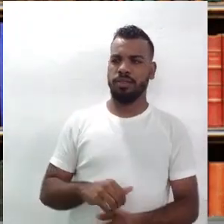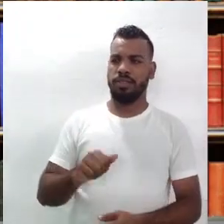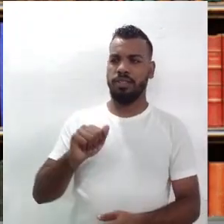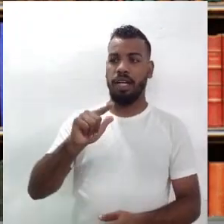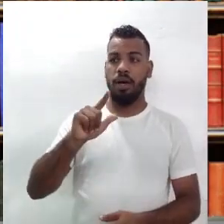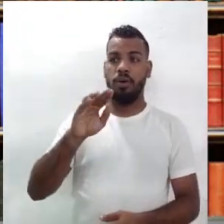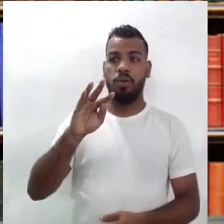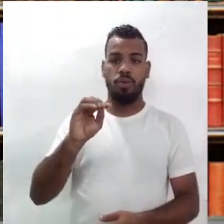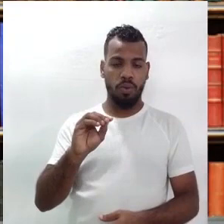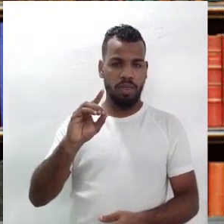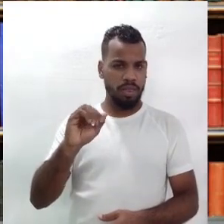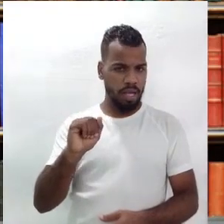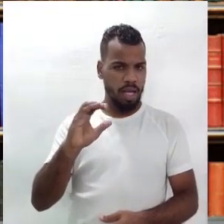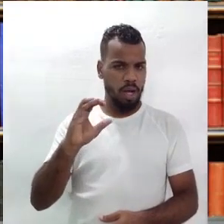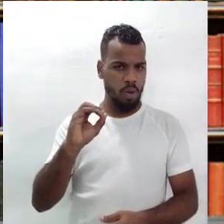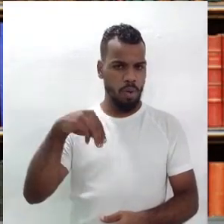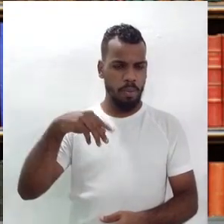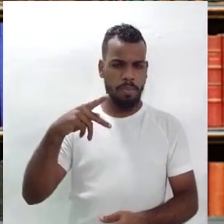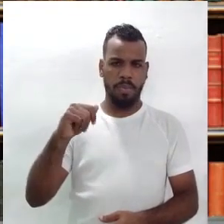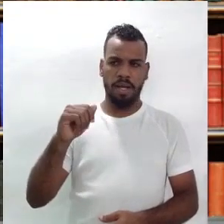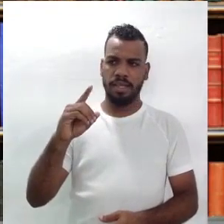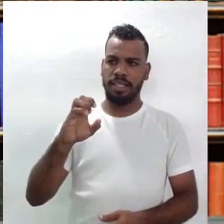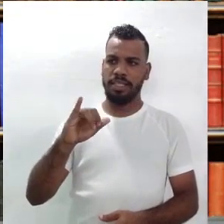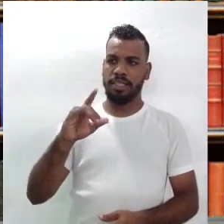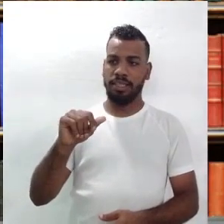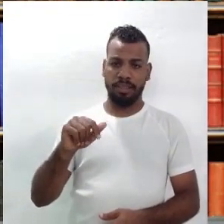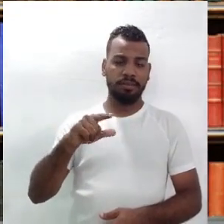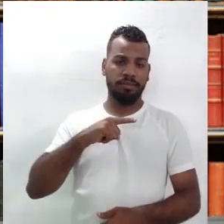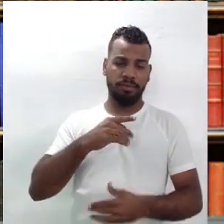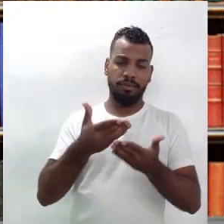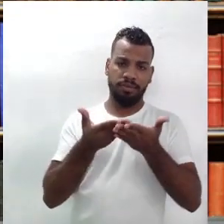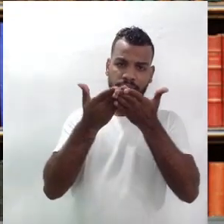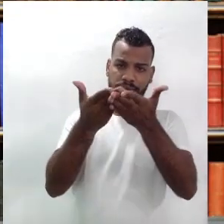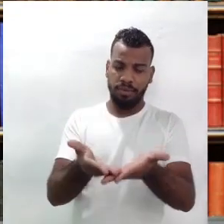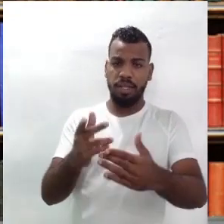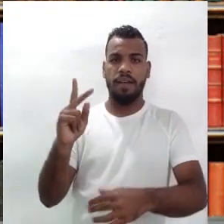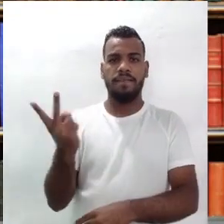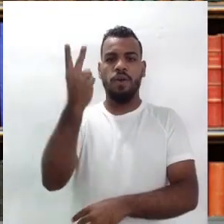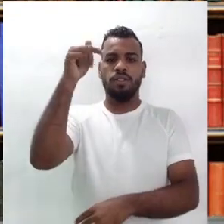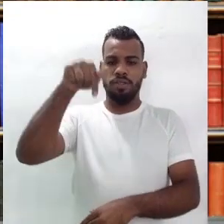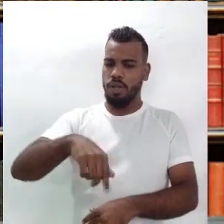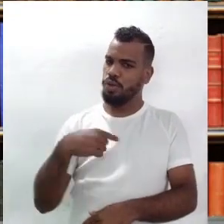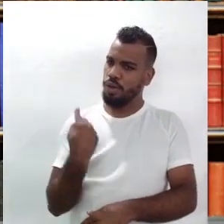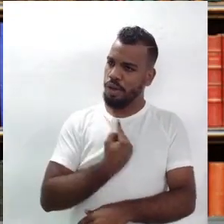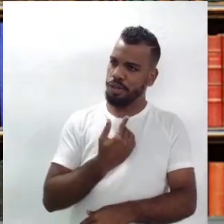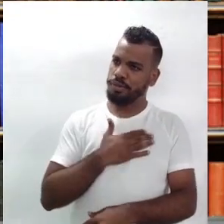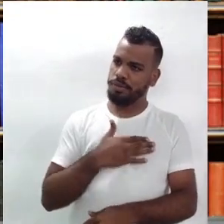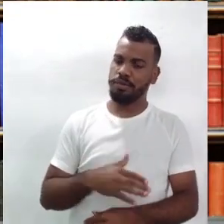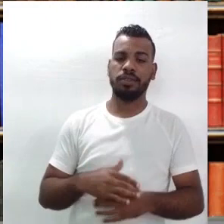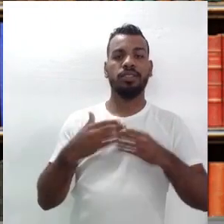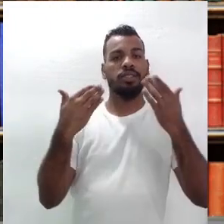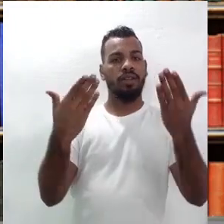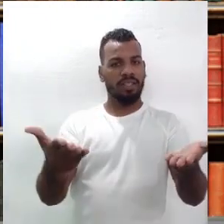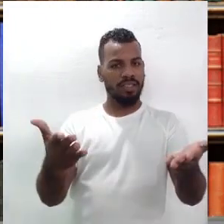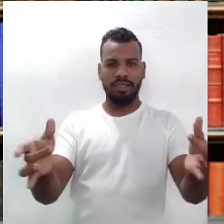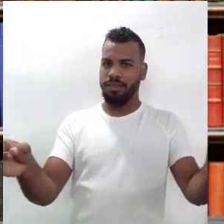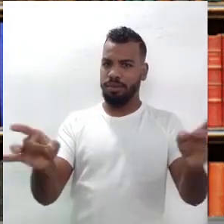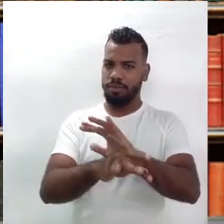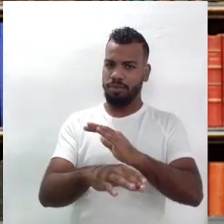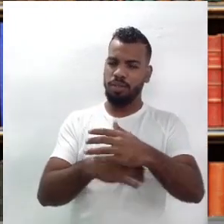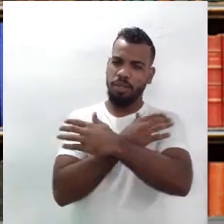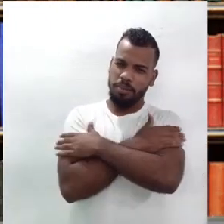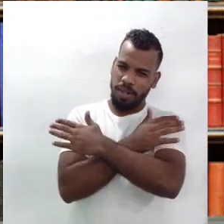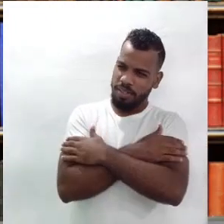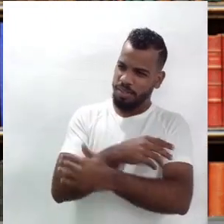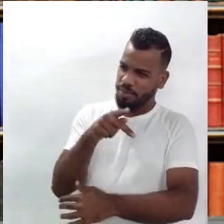compadecida, certo? É tudo isso em prol dessa valorização do que é nosso. Então, é isso aí. Um abraço do professor